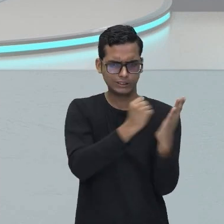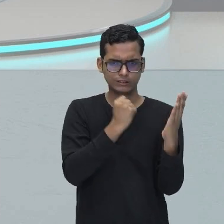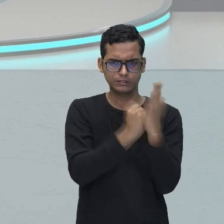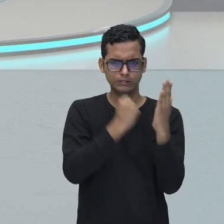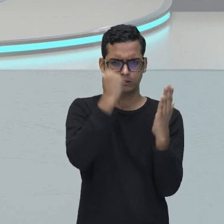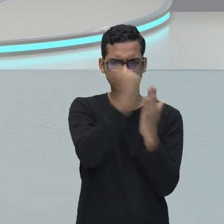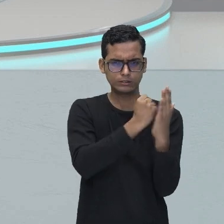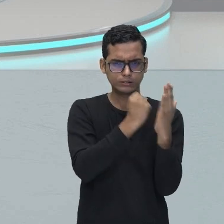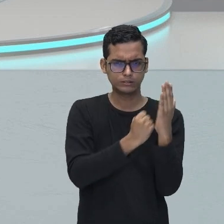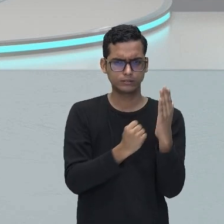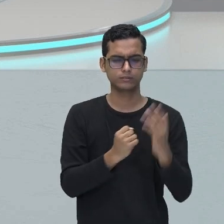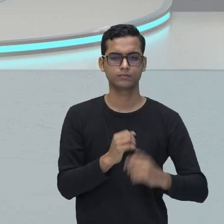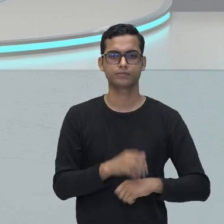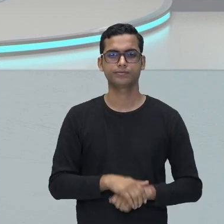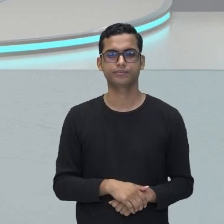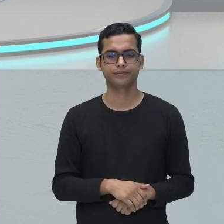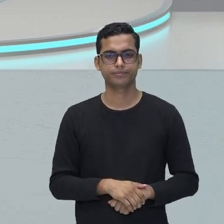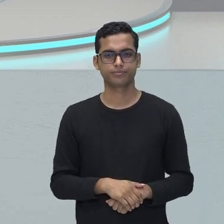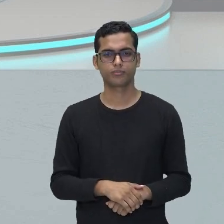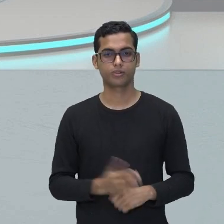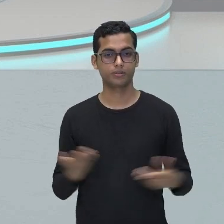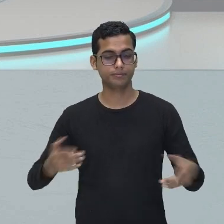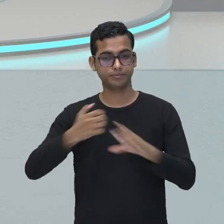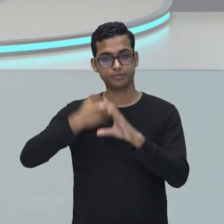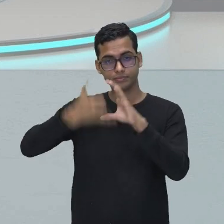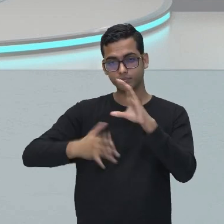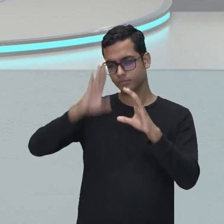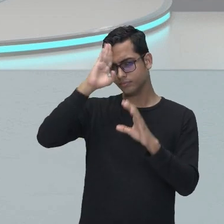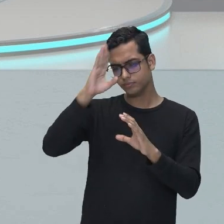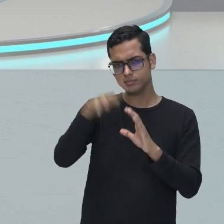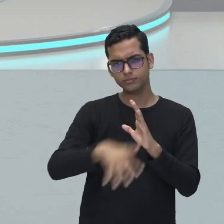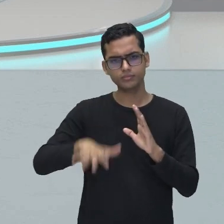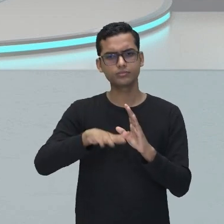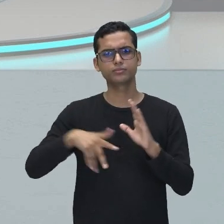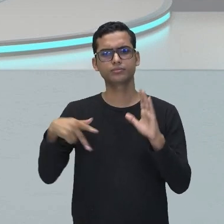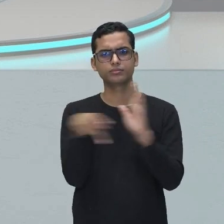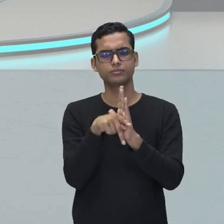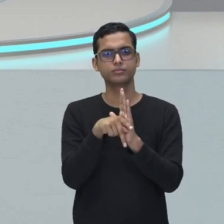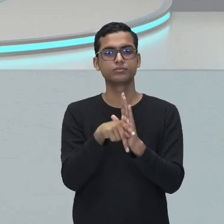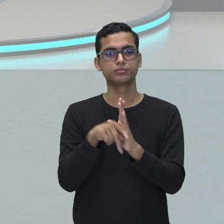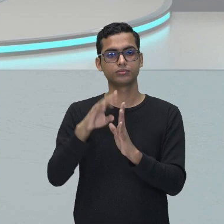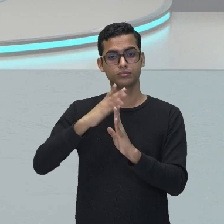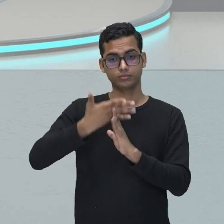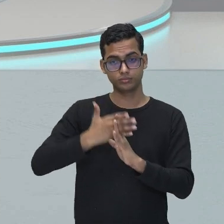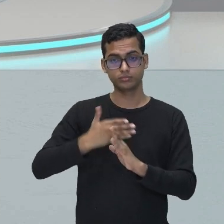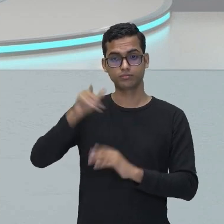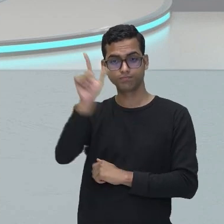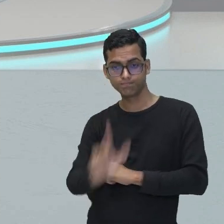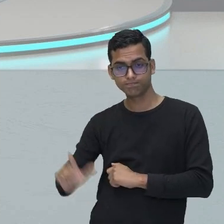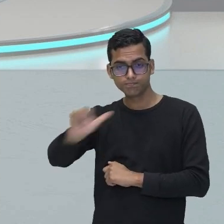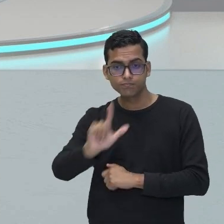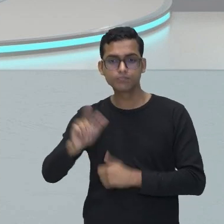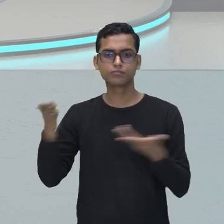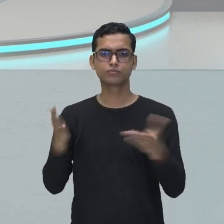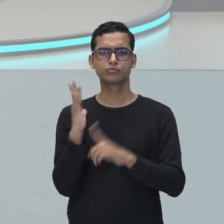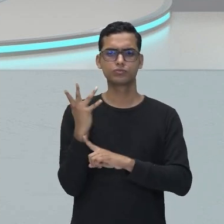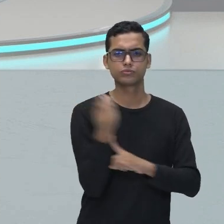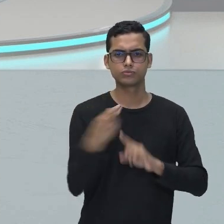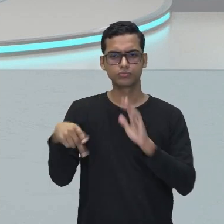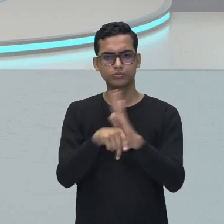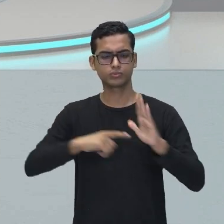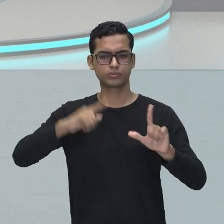do barroco literário brasileiro são, então agora, falando da arte das letras,